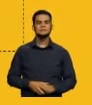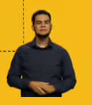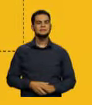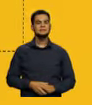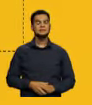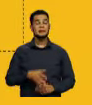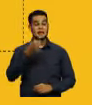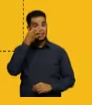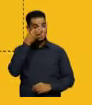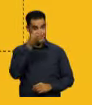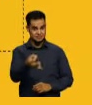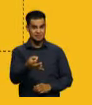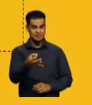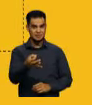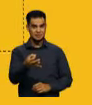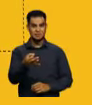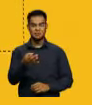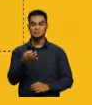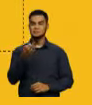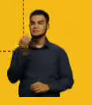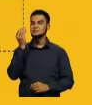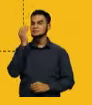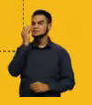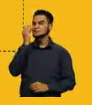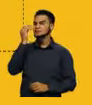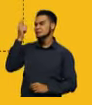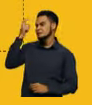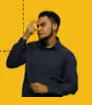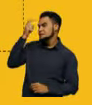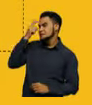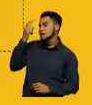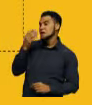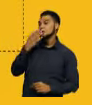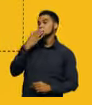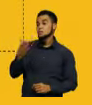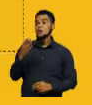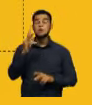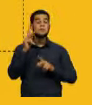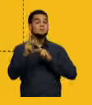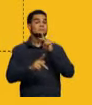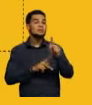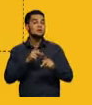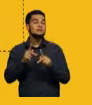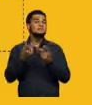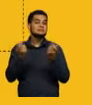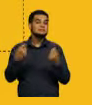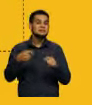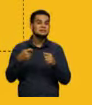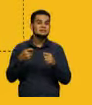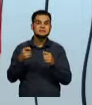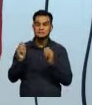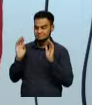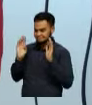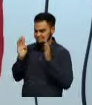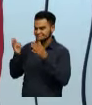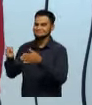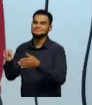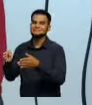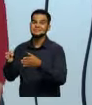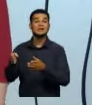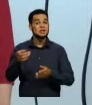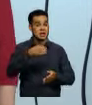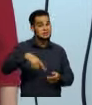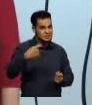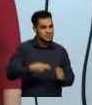Procure pensar no perfil de público que você pretende atingir. Como eu já disse anteriormente, a gente precisa